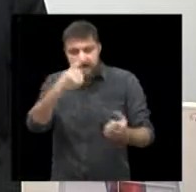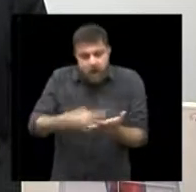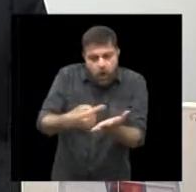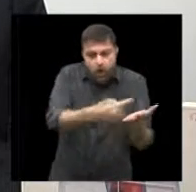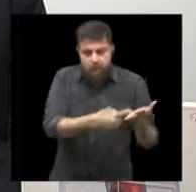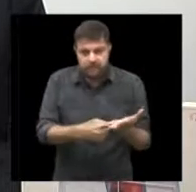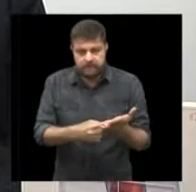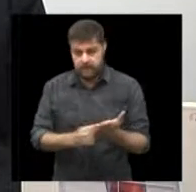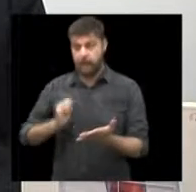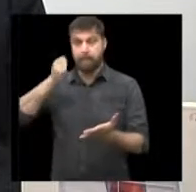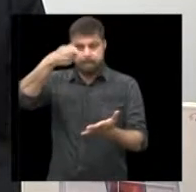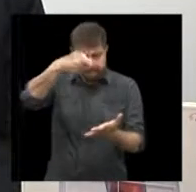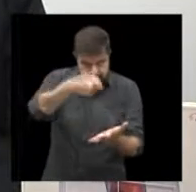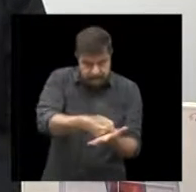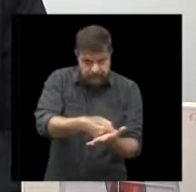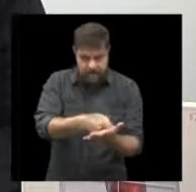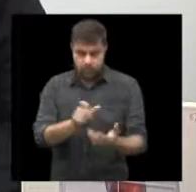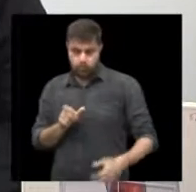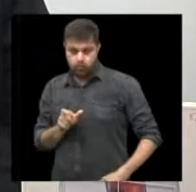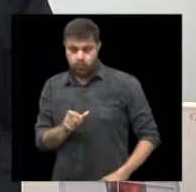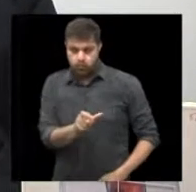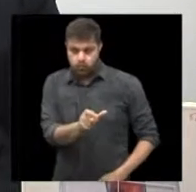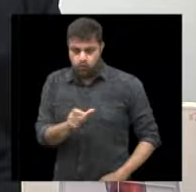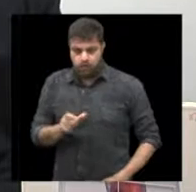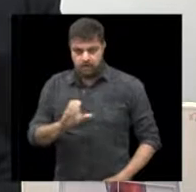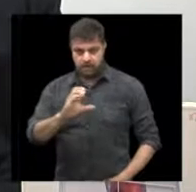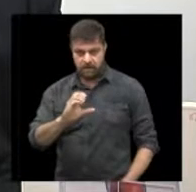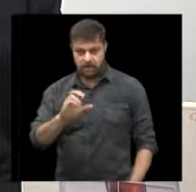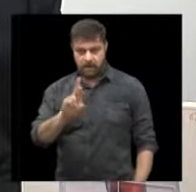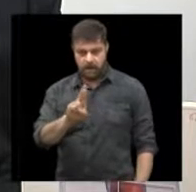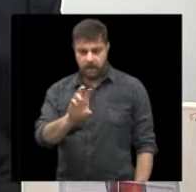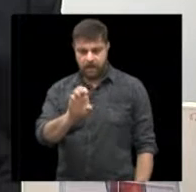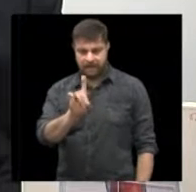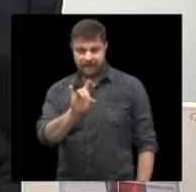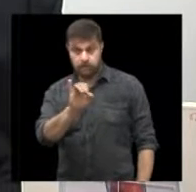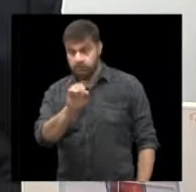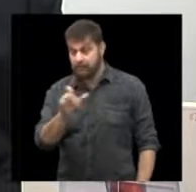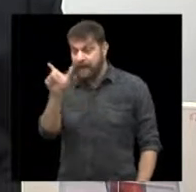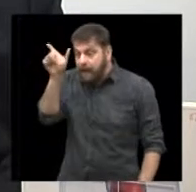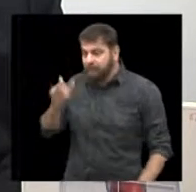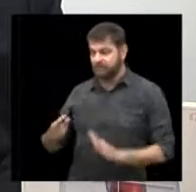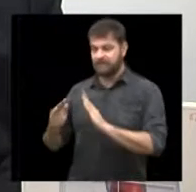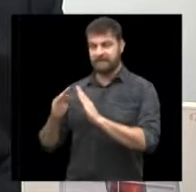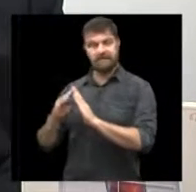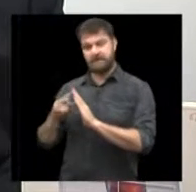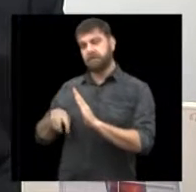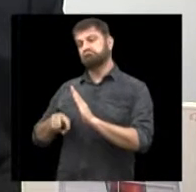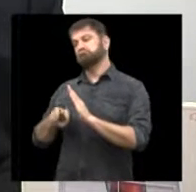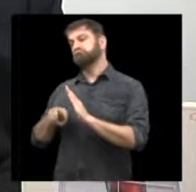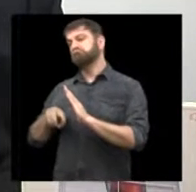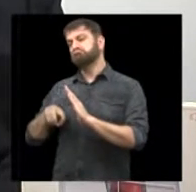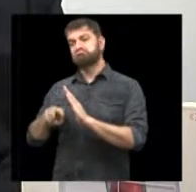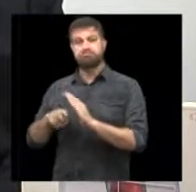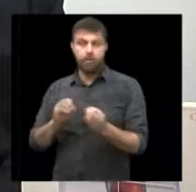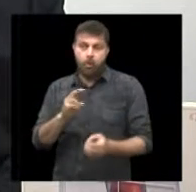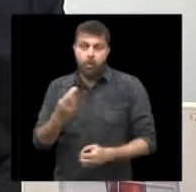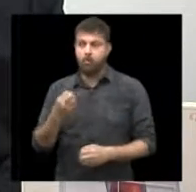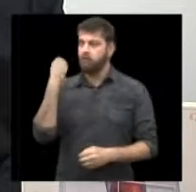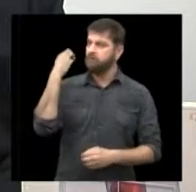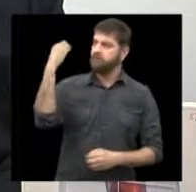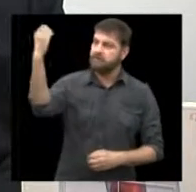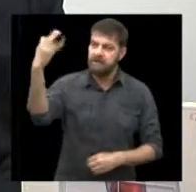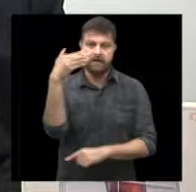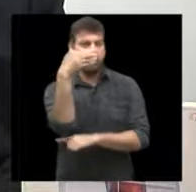O pagamento é feito, como eu disse, com cartão de crédito. E, no conforto do seu lar, em viagem, no